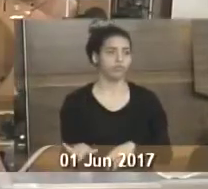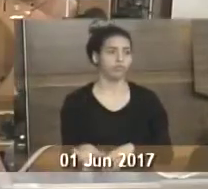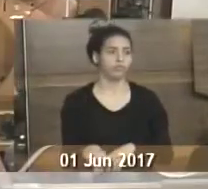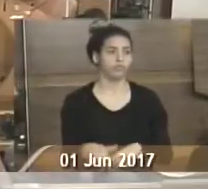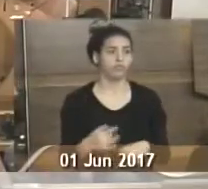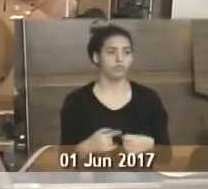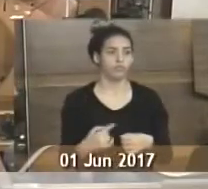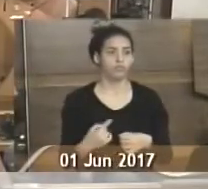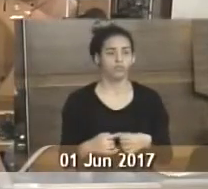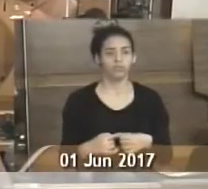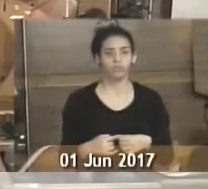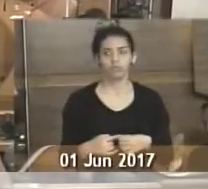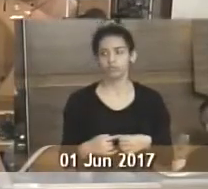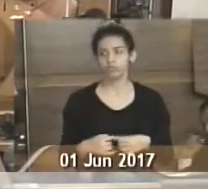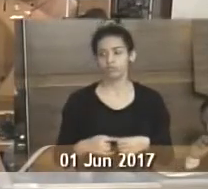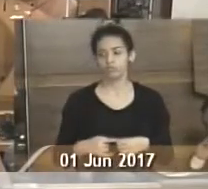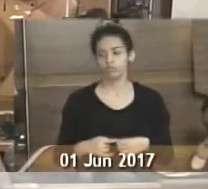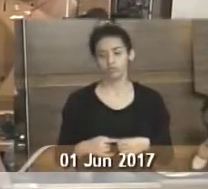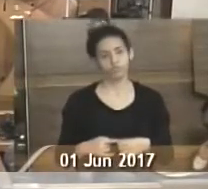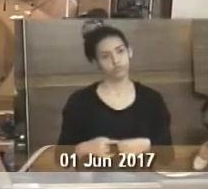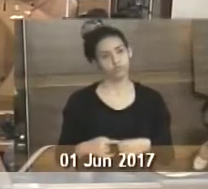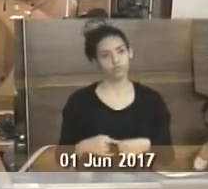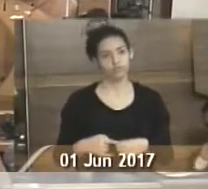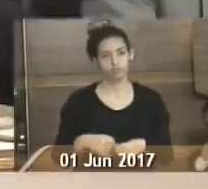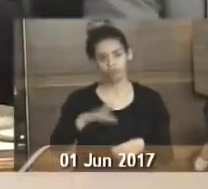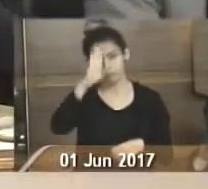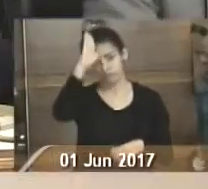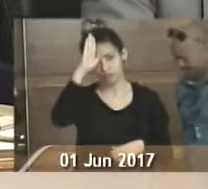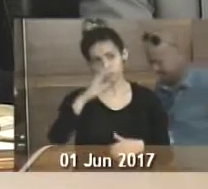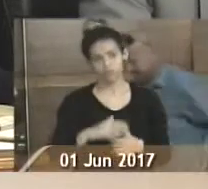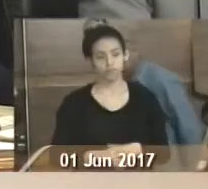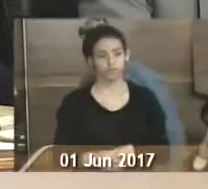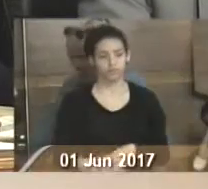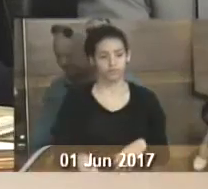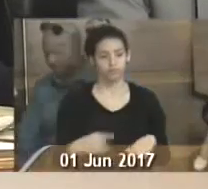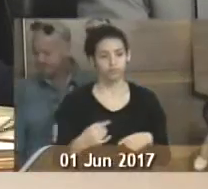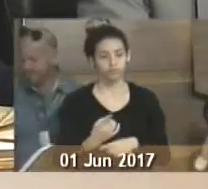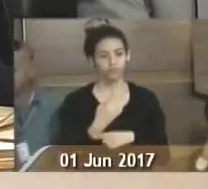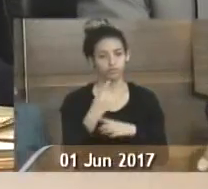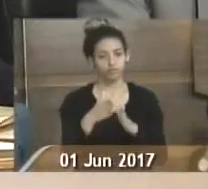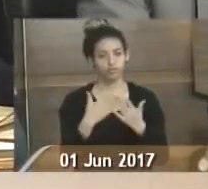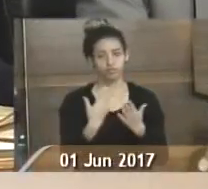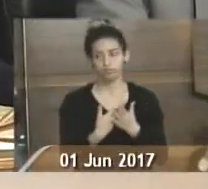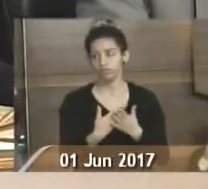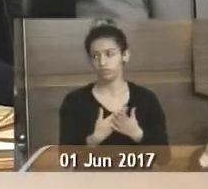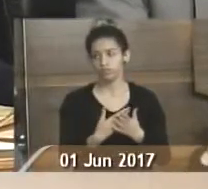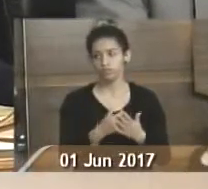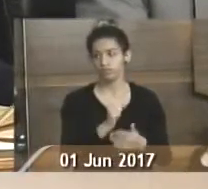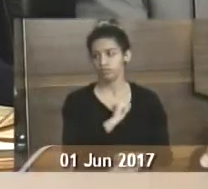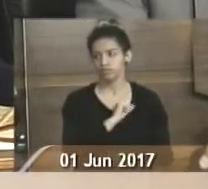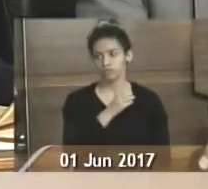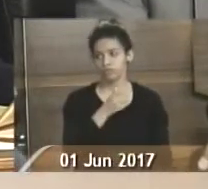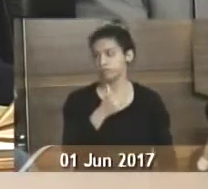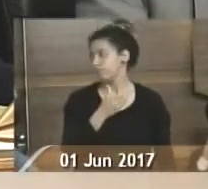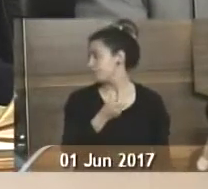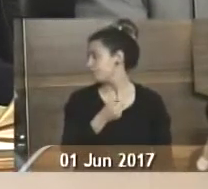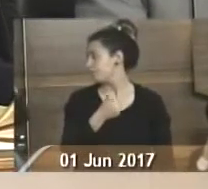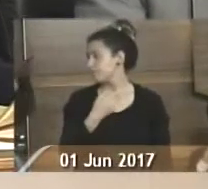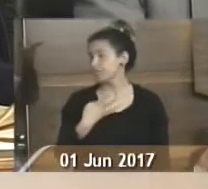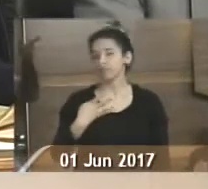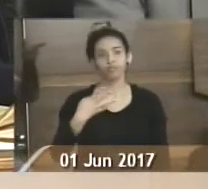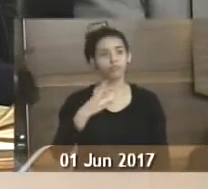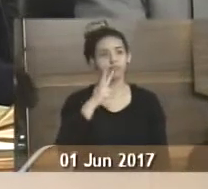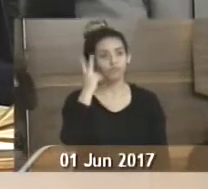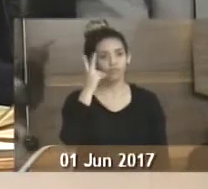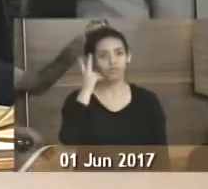entre a Avenida Luís Angélica e Alameda Coronel Otávio Brasil, no bairro Balneário. Em discussão, o requerimento, número 614, de 2017,